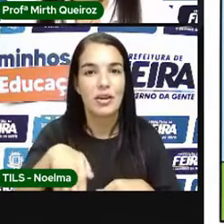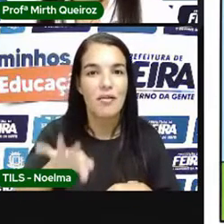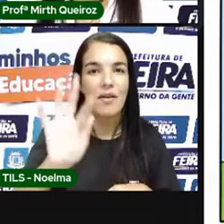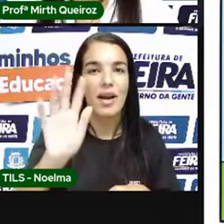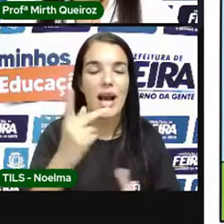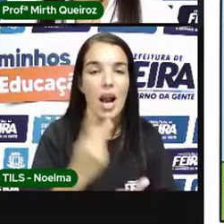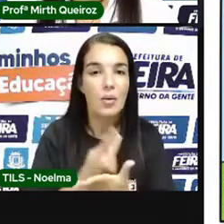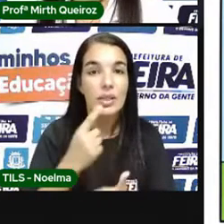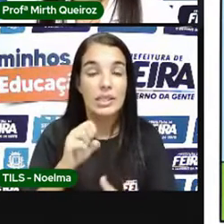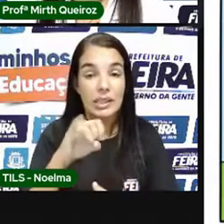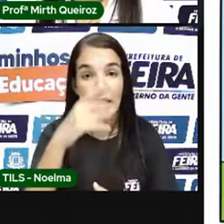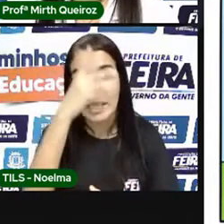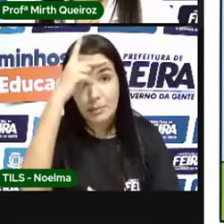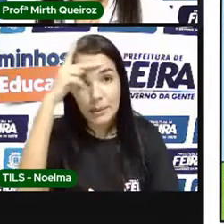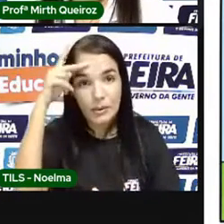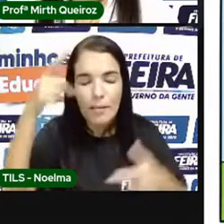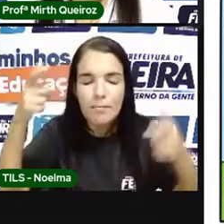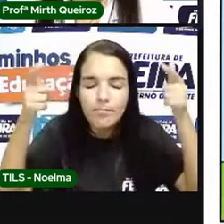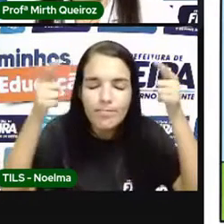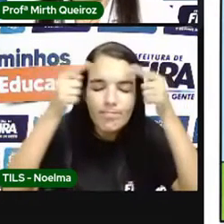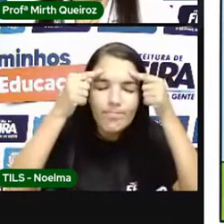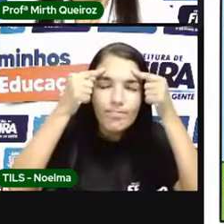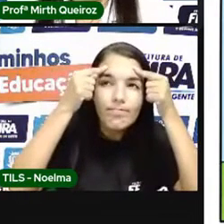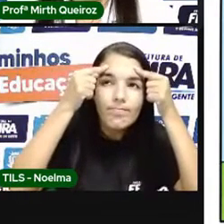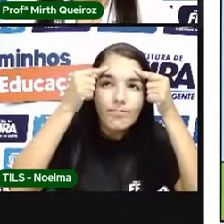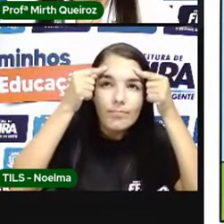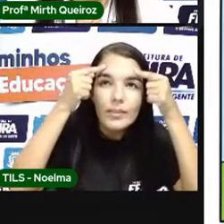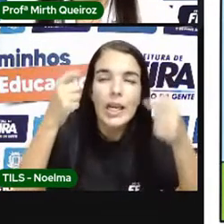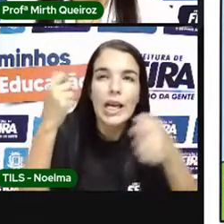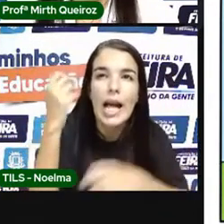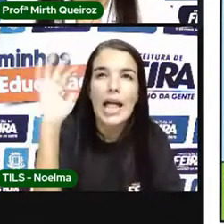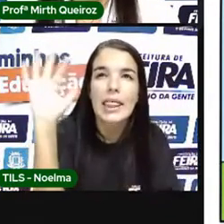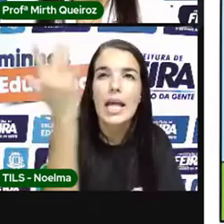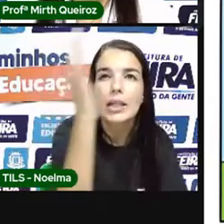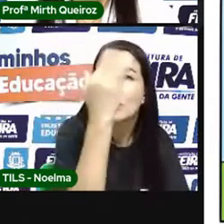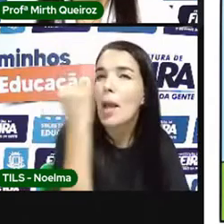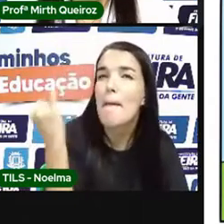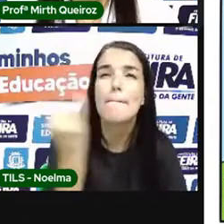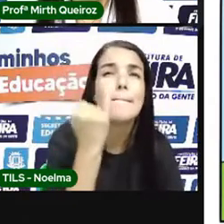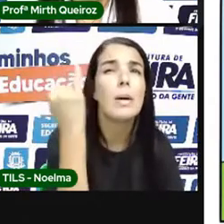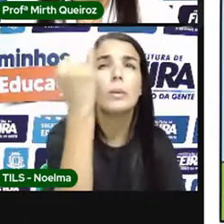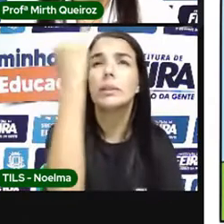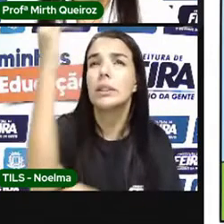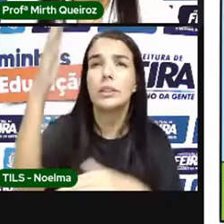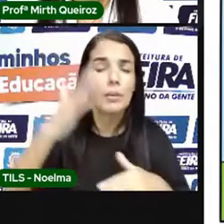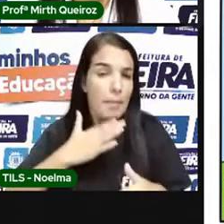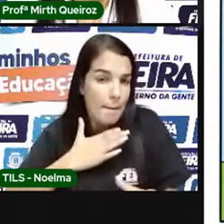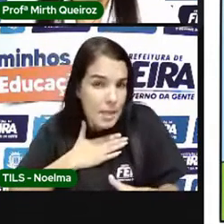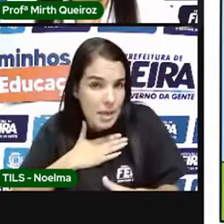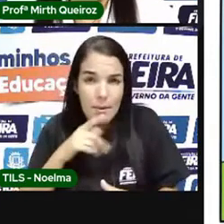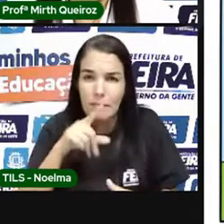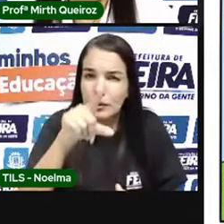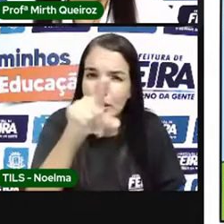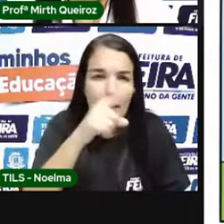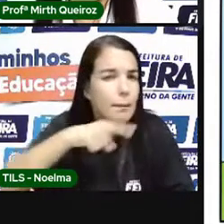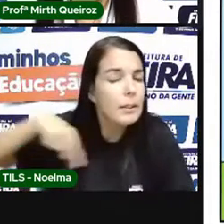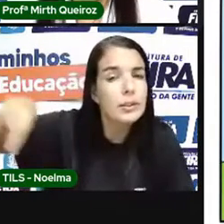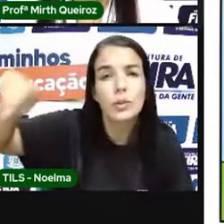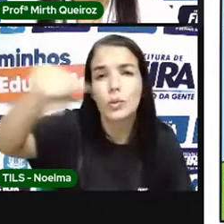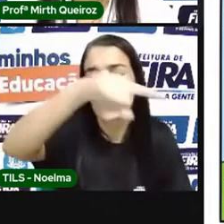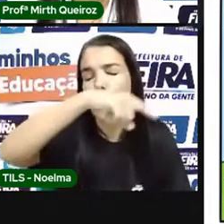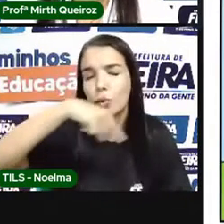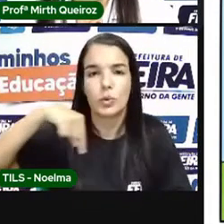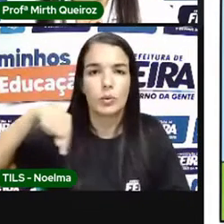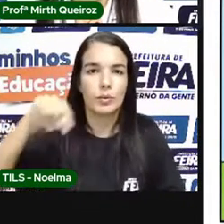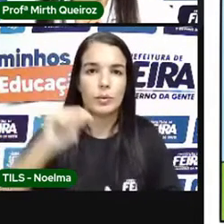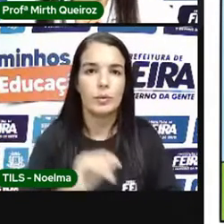conscientizarem Do quanto A natureza Ela é importante Para a gente O meio ambiente É importante